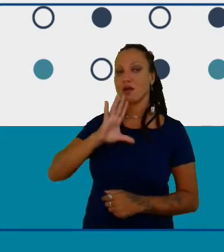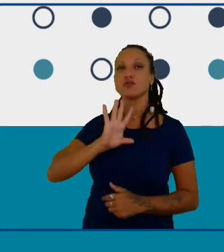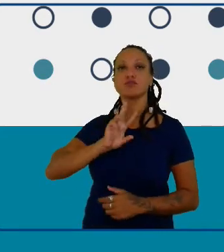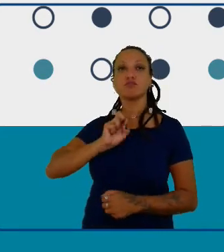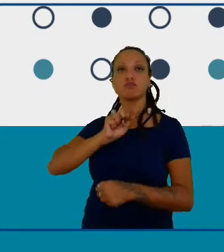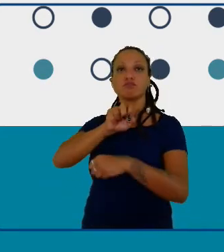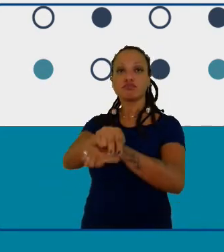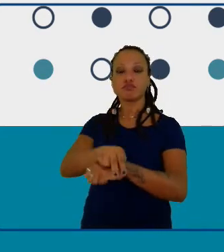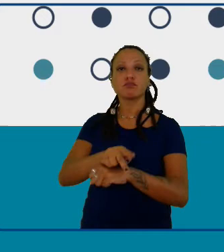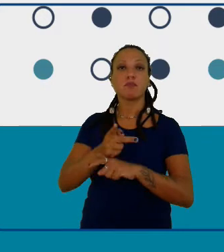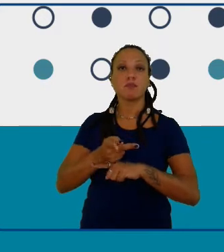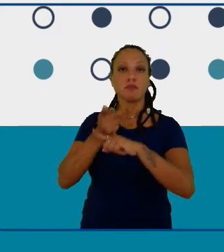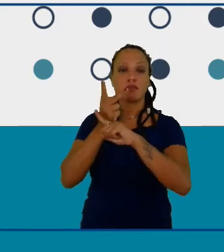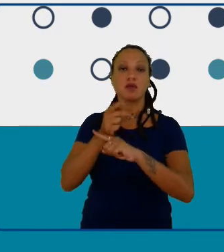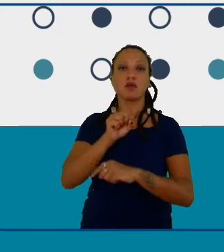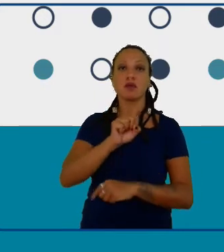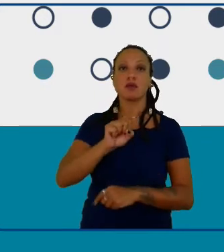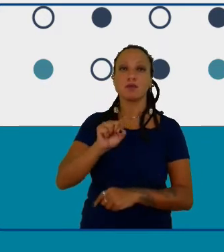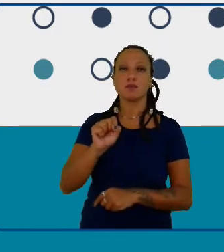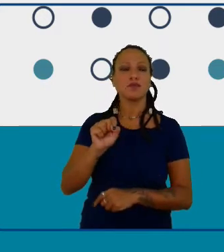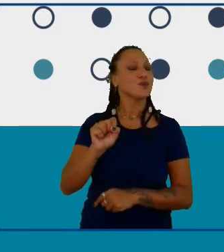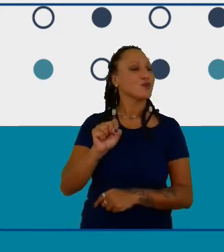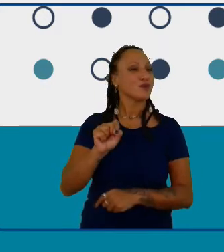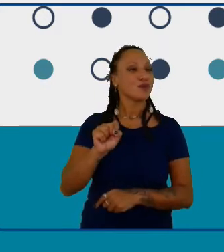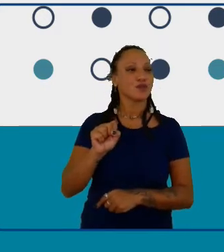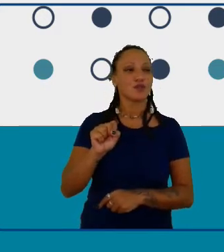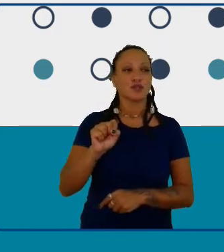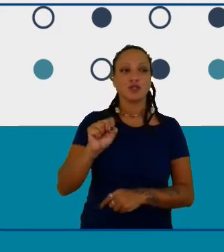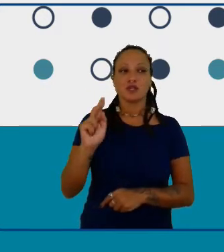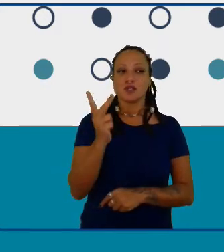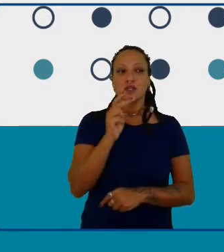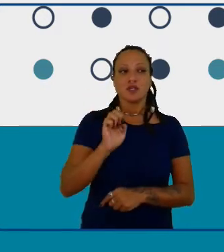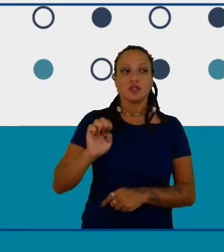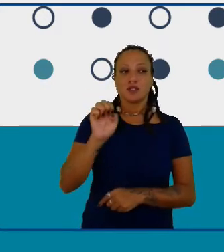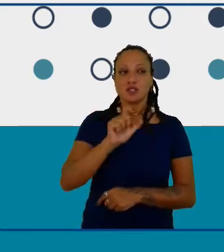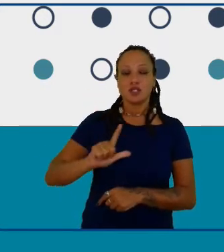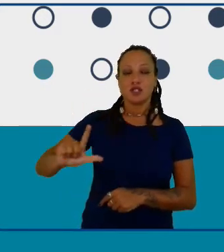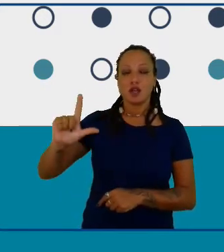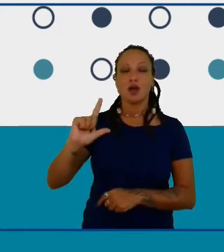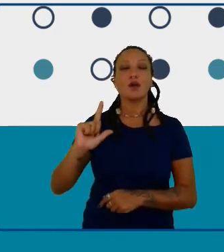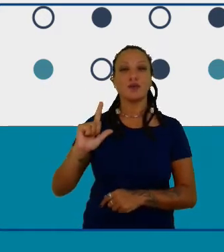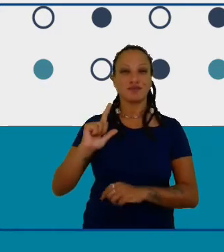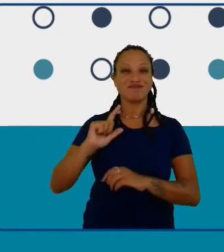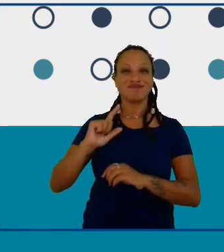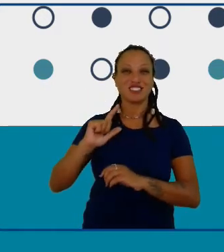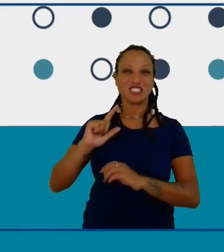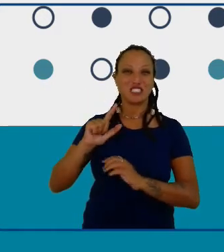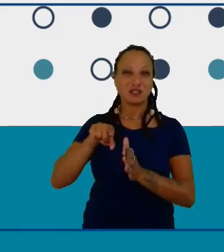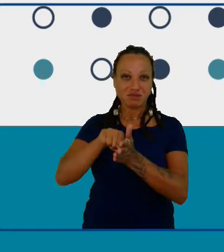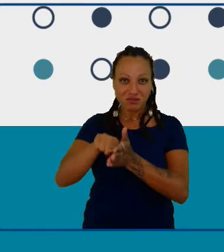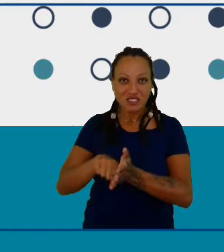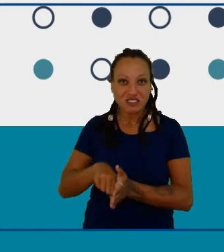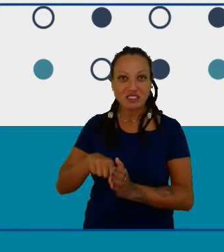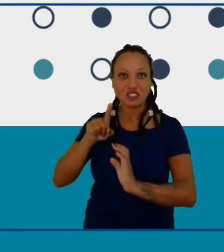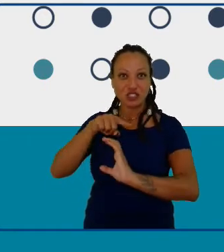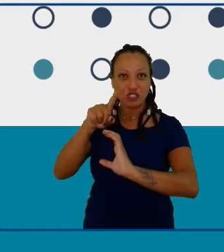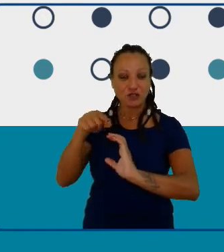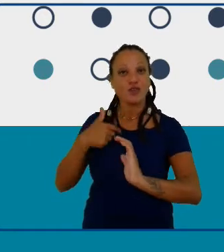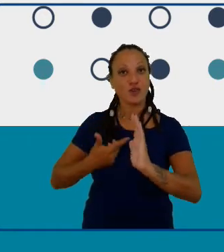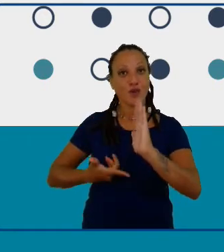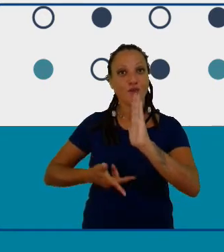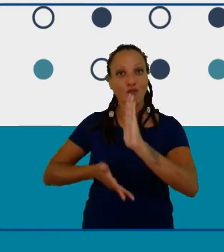científica e ganhei em terceiro lugar como premiação eu tive o prazer de conhecer Londres e